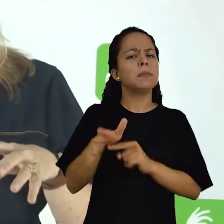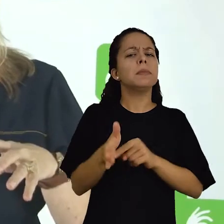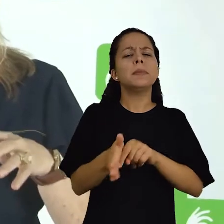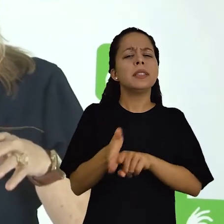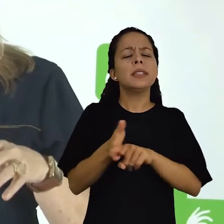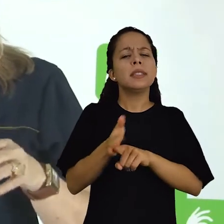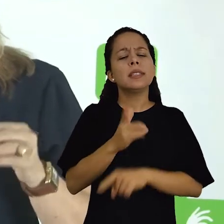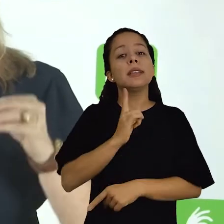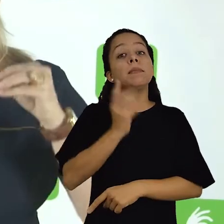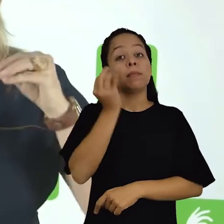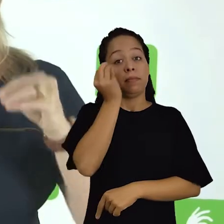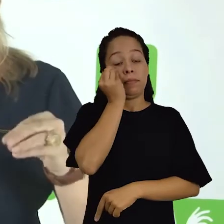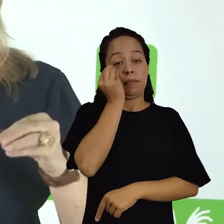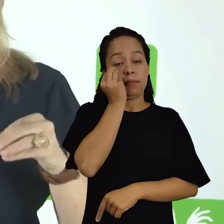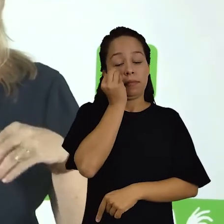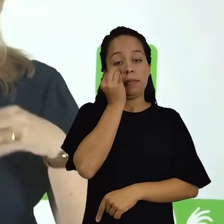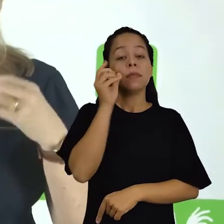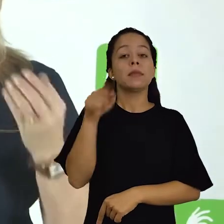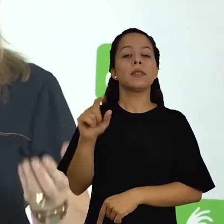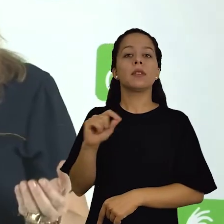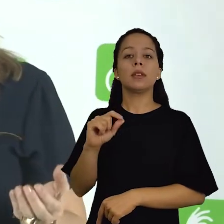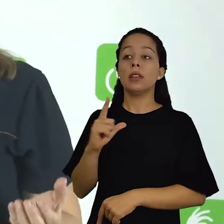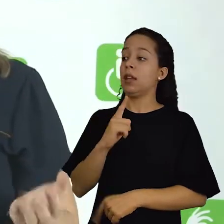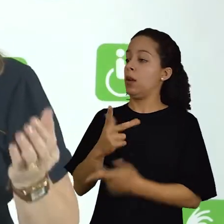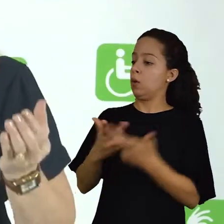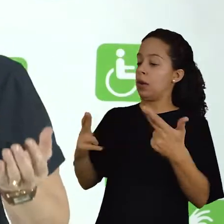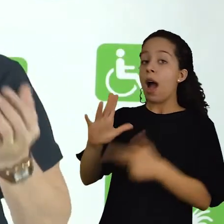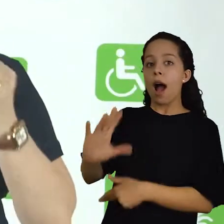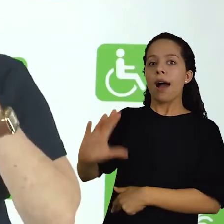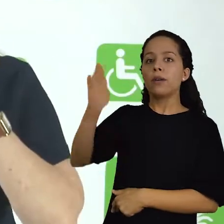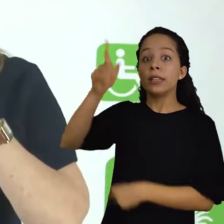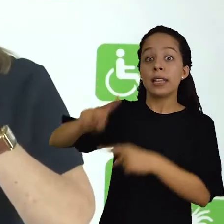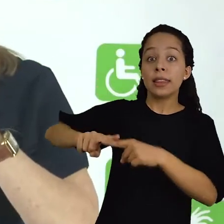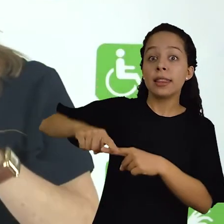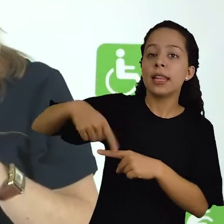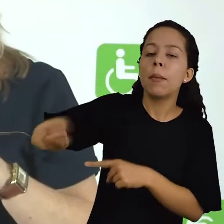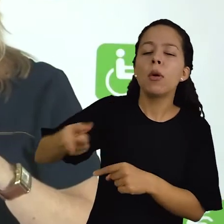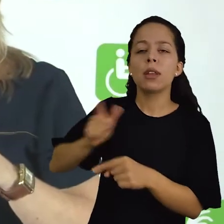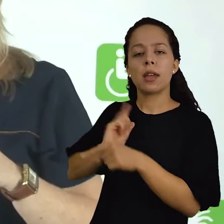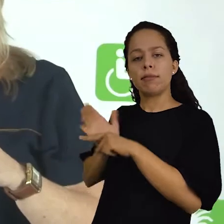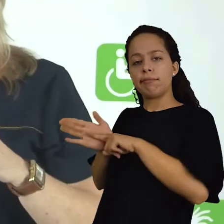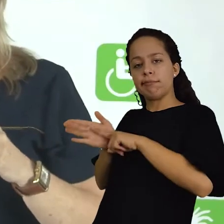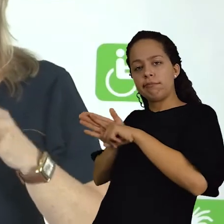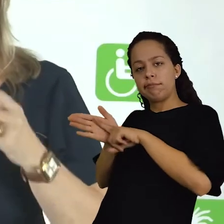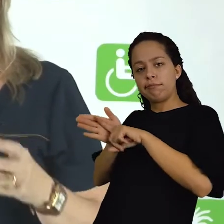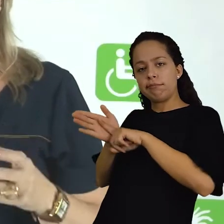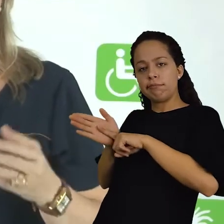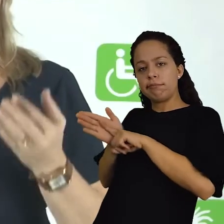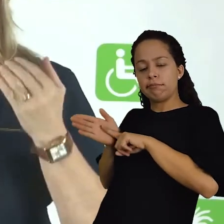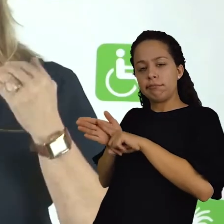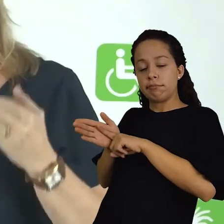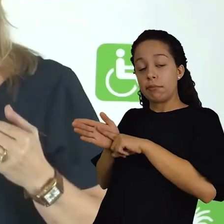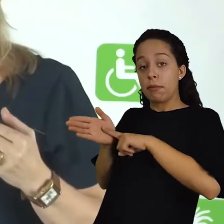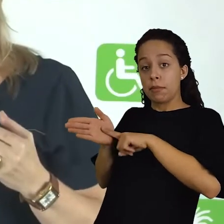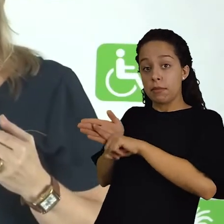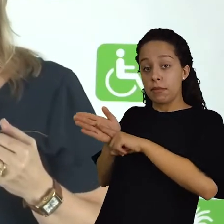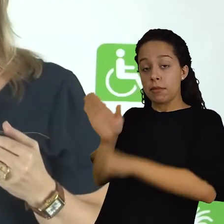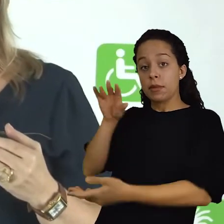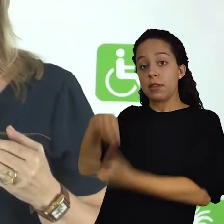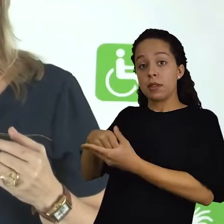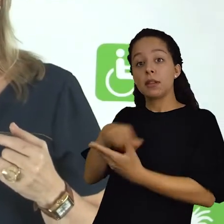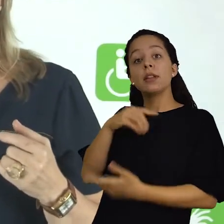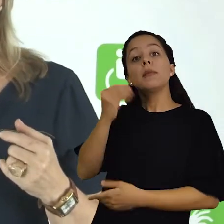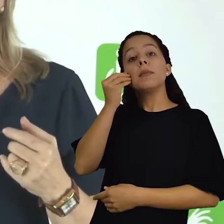pesquisa, tem-se um experimento que se realiza após um determinado fato. São tomadas, nesse tipo de